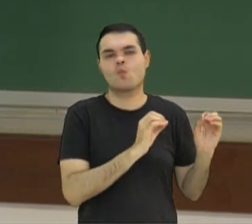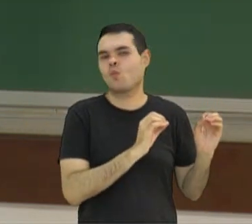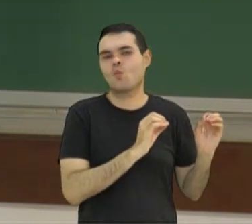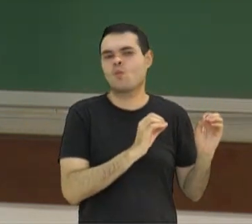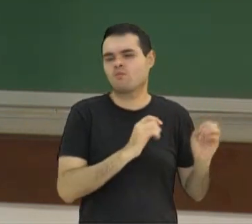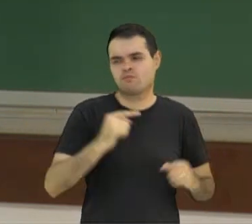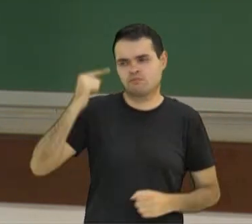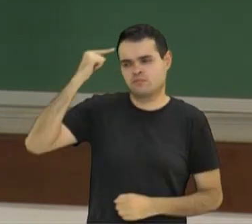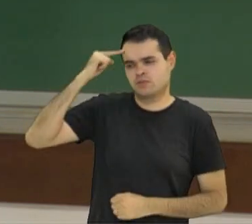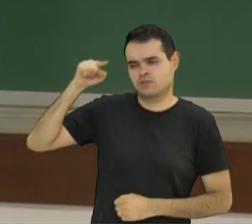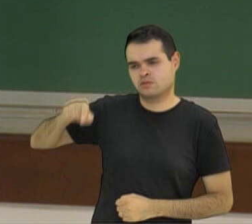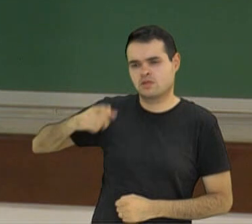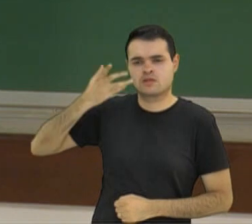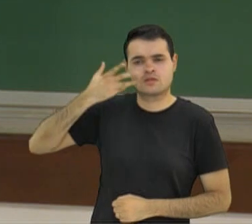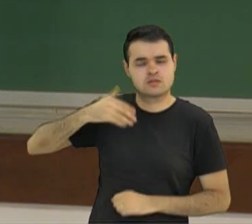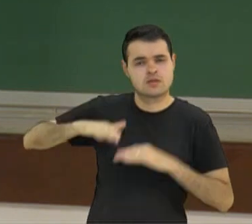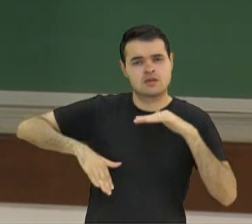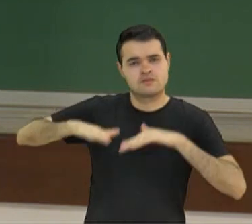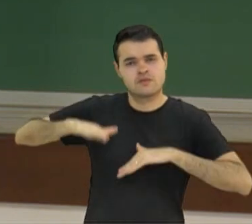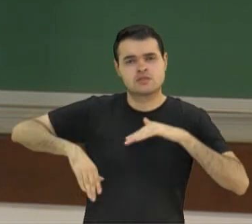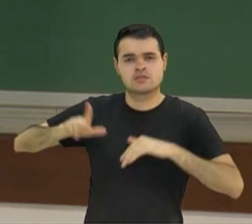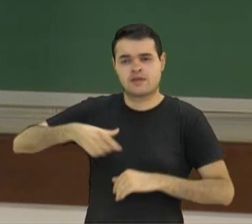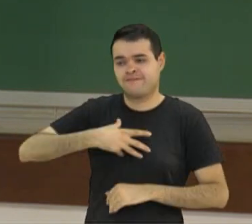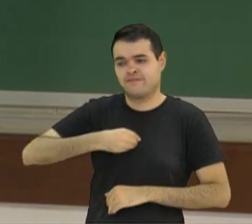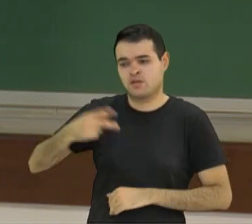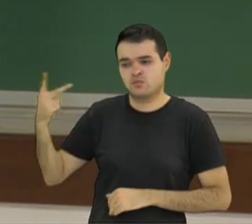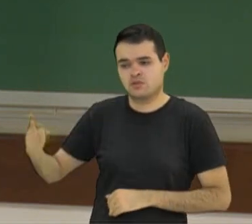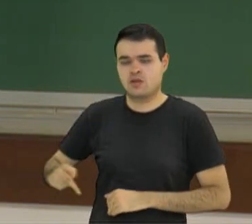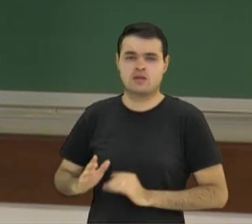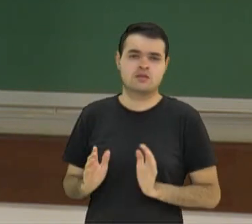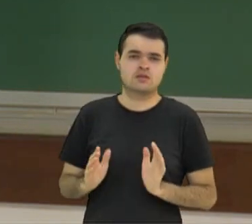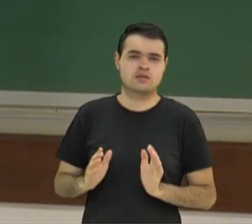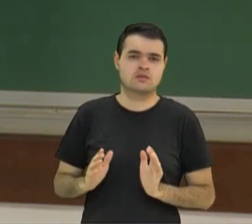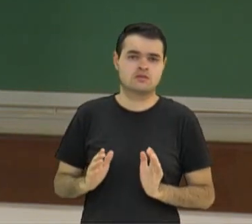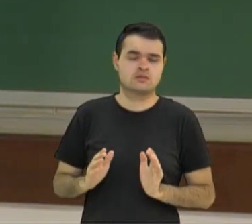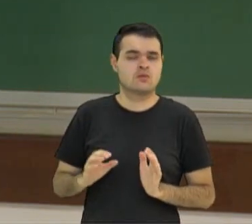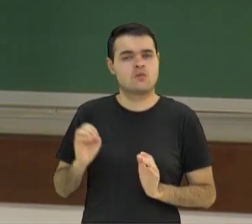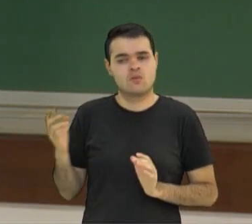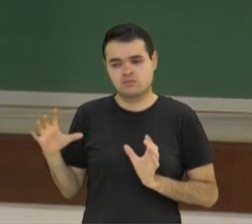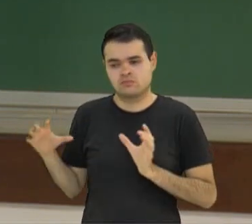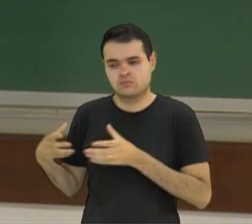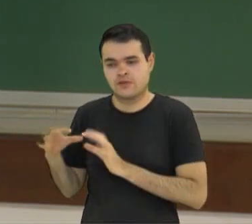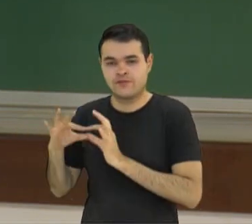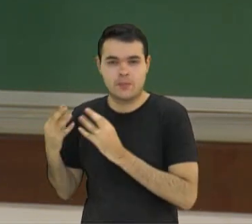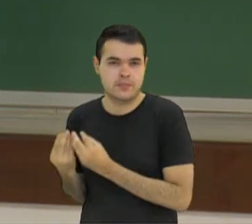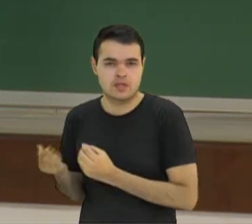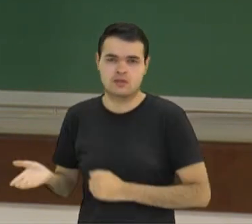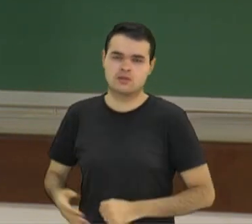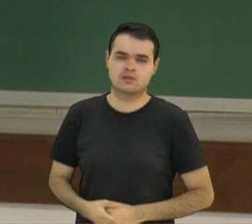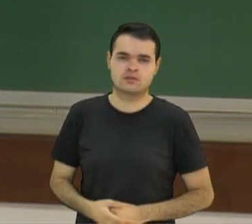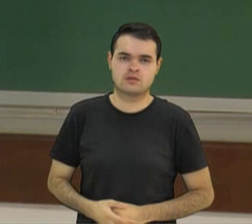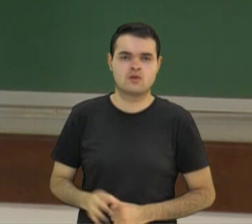poderíamos pensar que as crianças talvez fossem filhos daquela pessoa que estava pedindo. Poderíamos pensar que eram crianças que estavam passando.